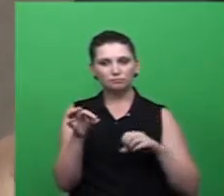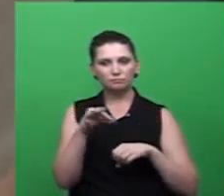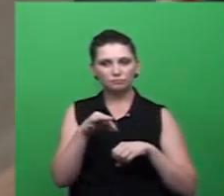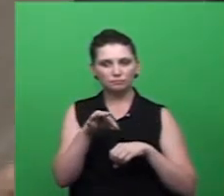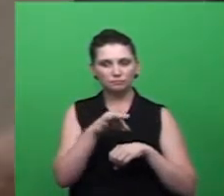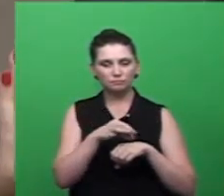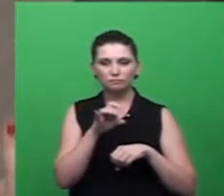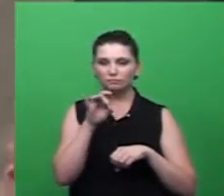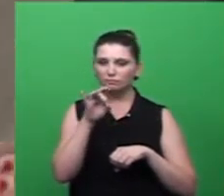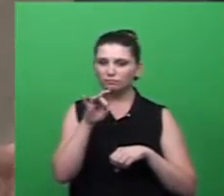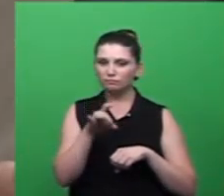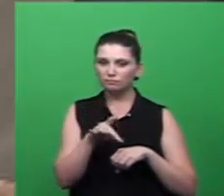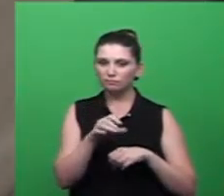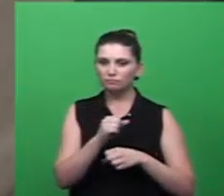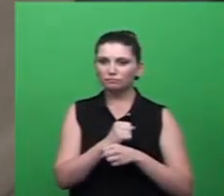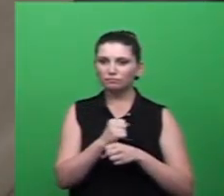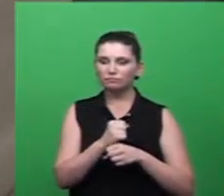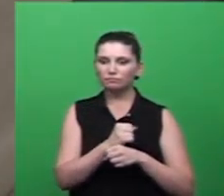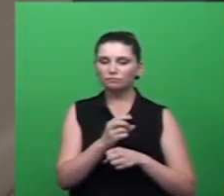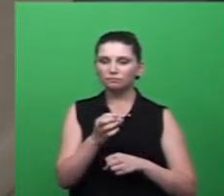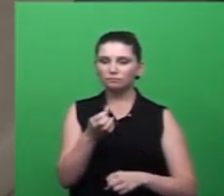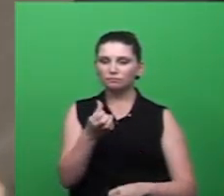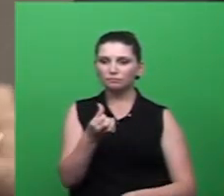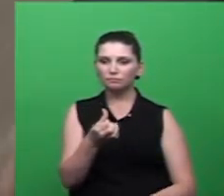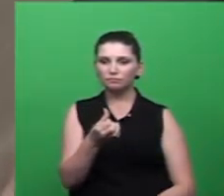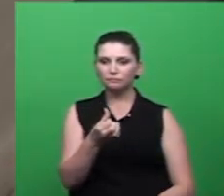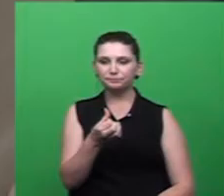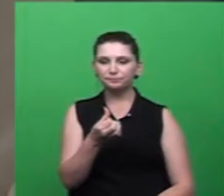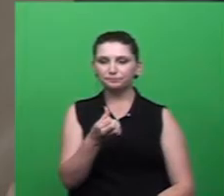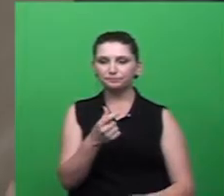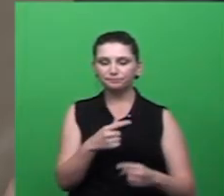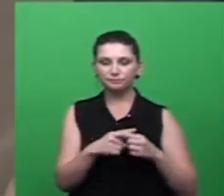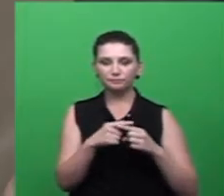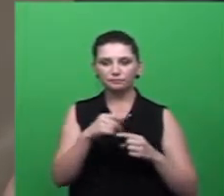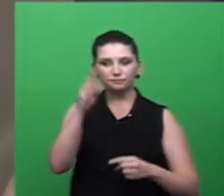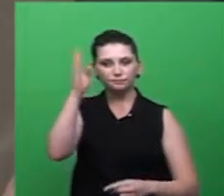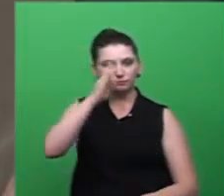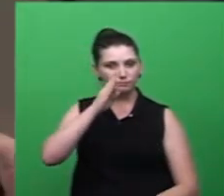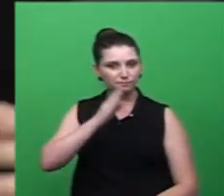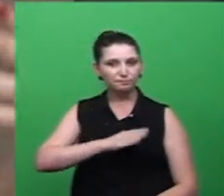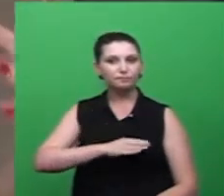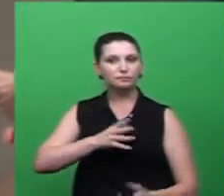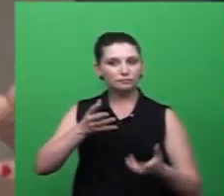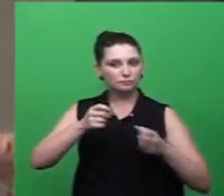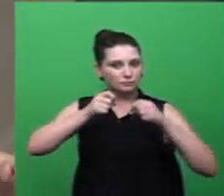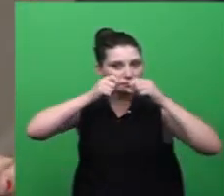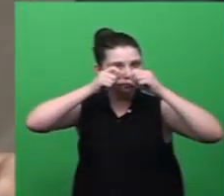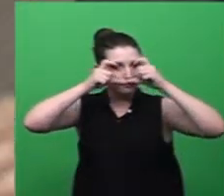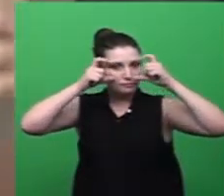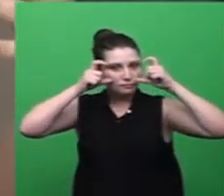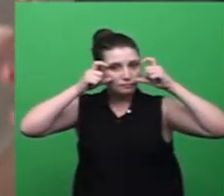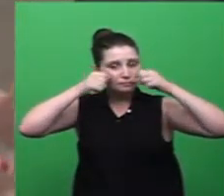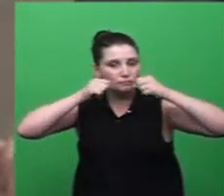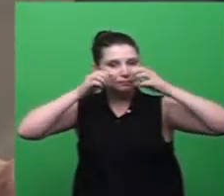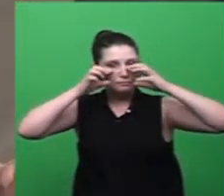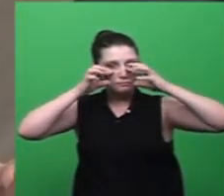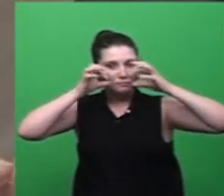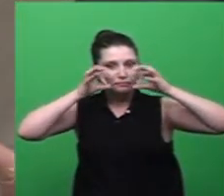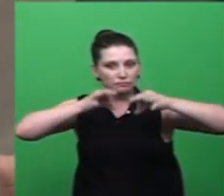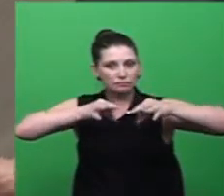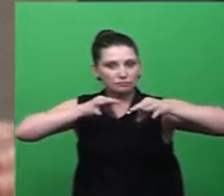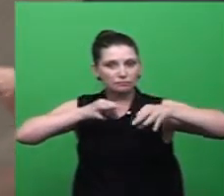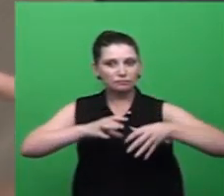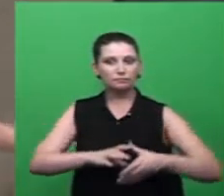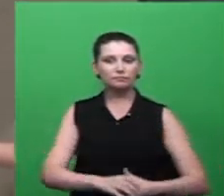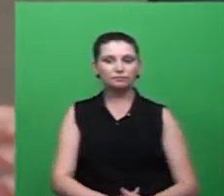esse ano até o secretário falou que esse ano o Brasil acordou para a dengue então o nosso município já trabalha o programa de combate